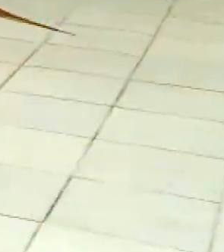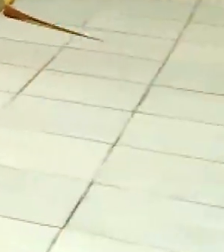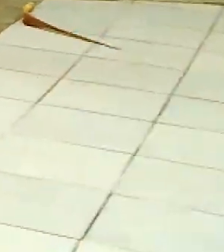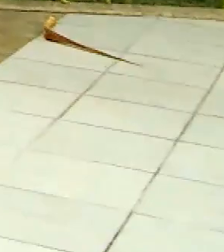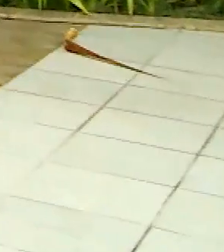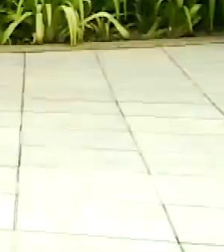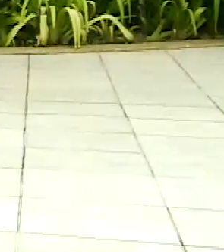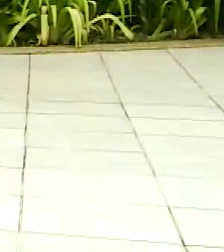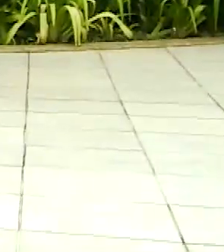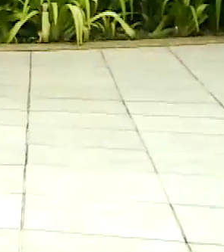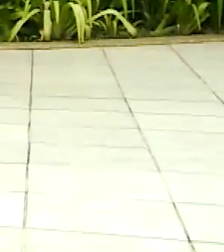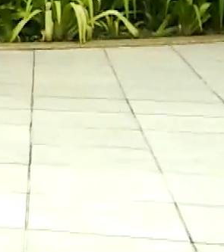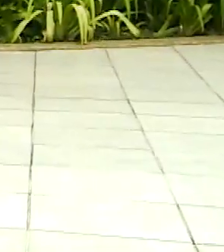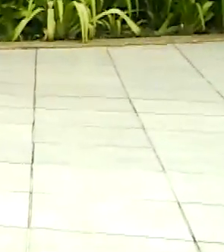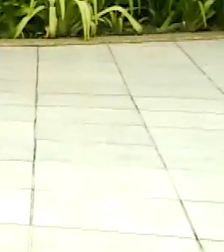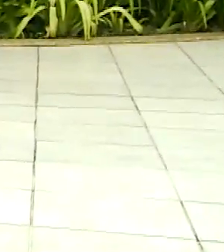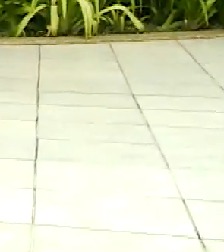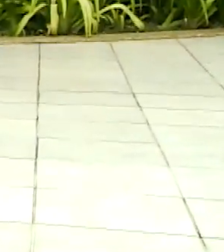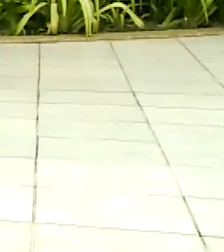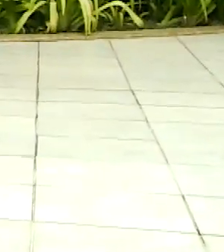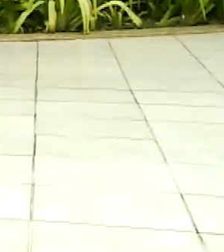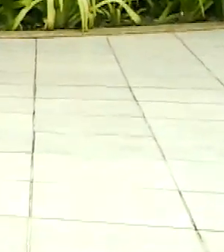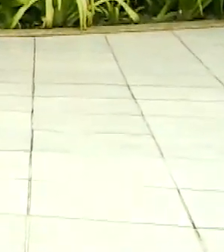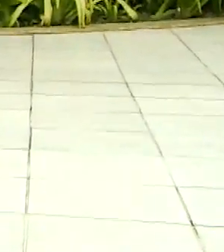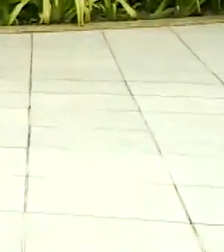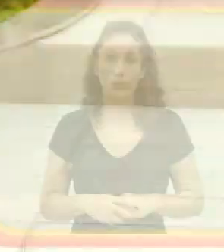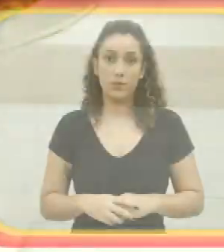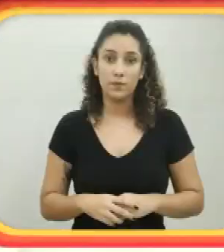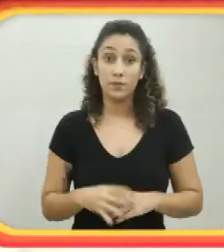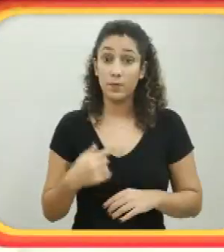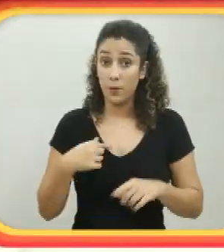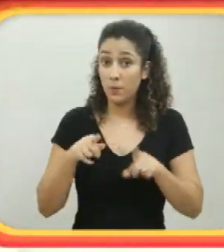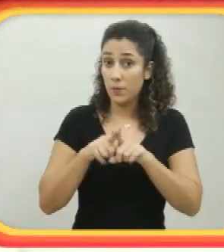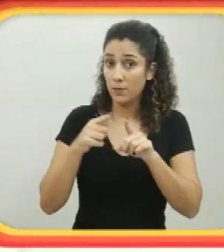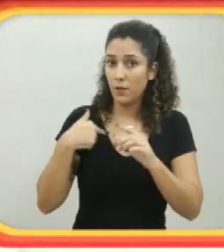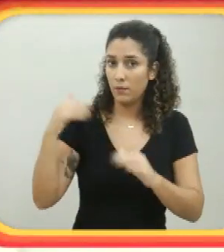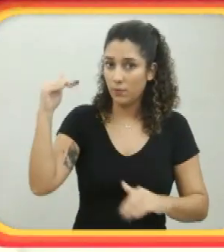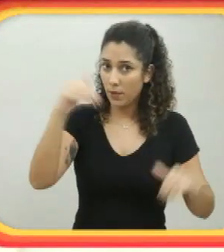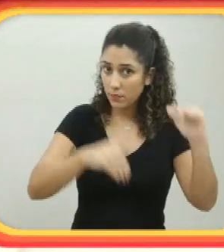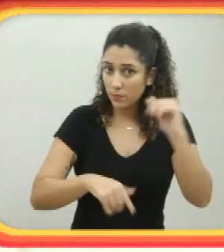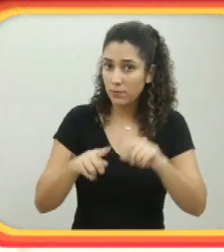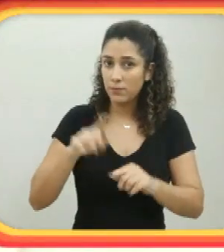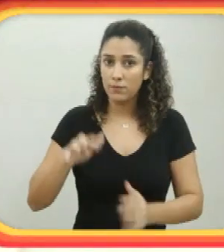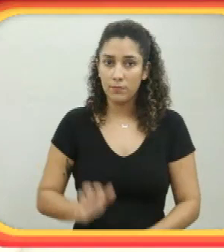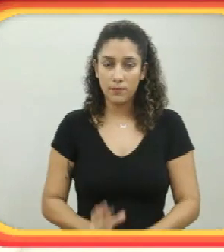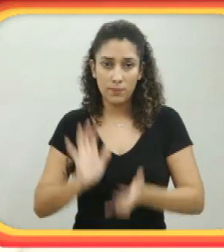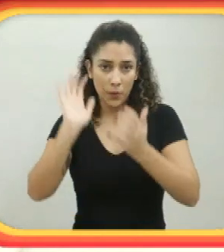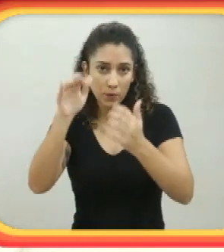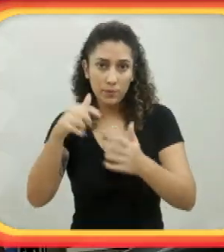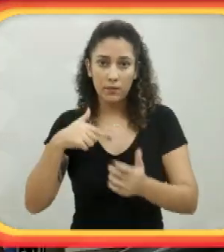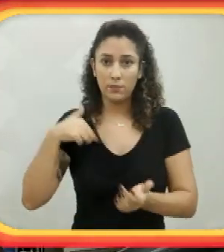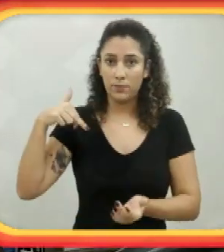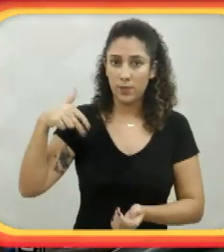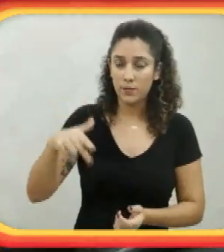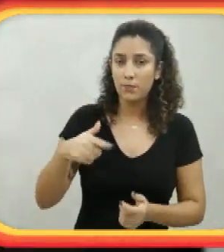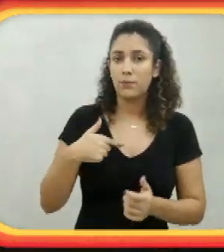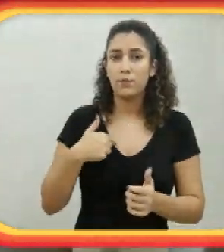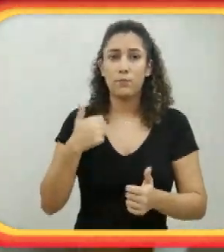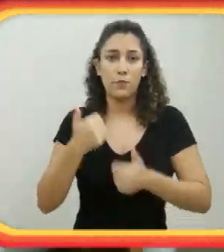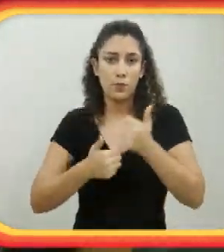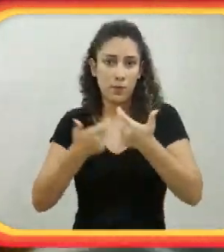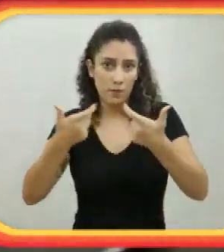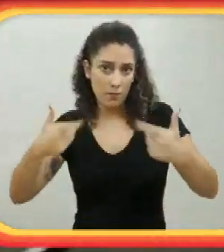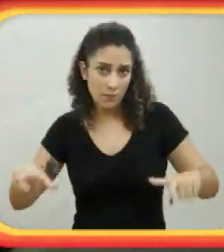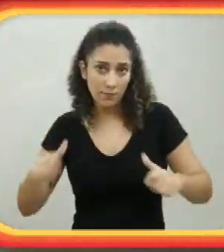trás. Área externa de um prédio. Ele pula corda. O professor observa. Eu faço natação, basquete, eu faço